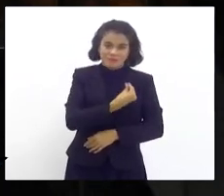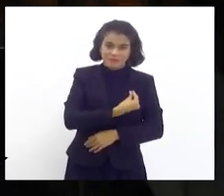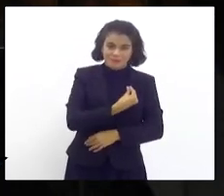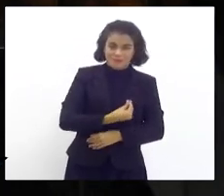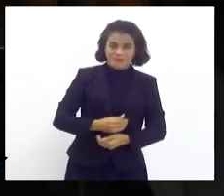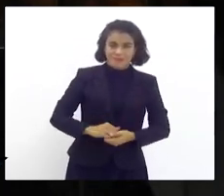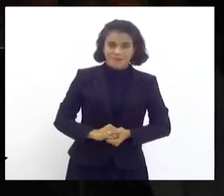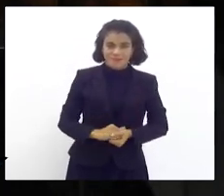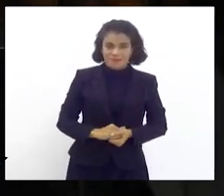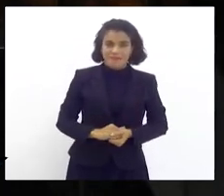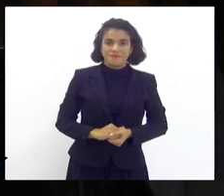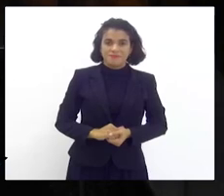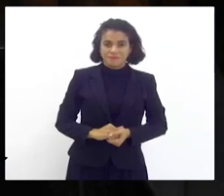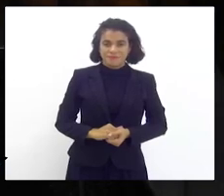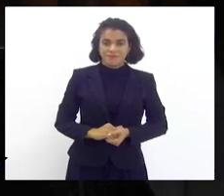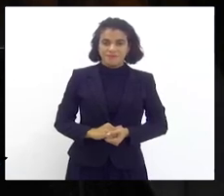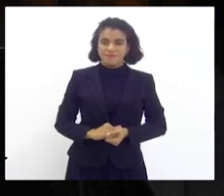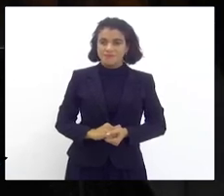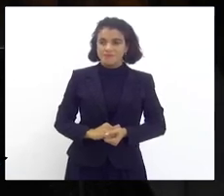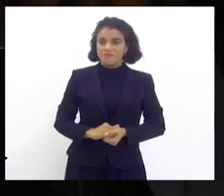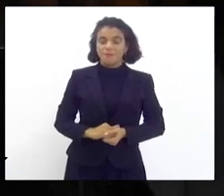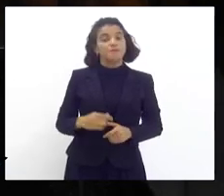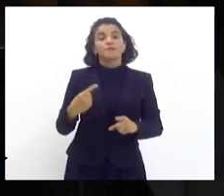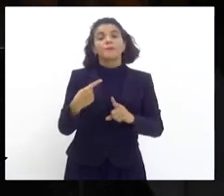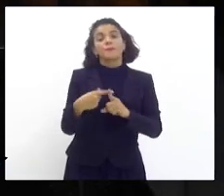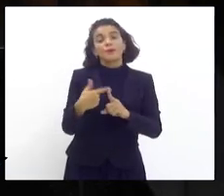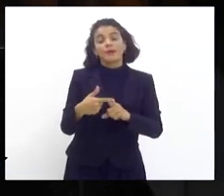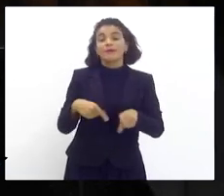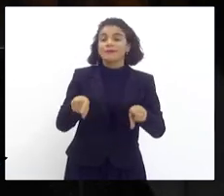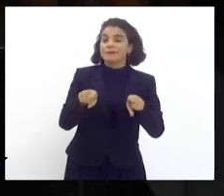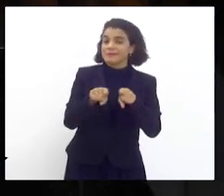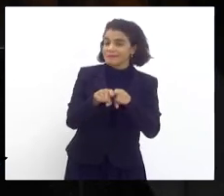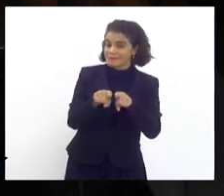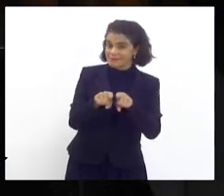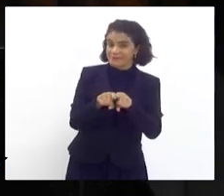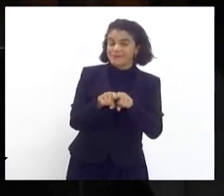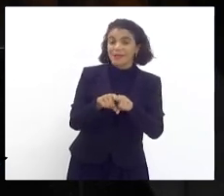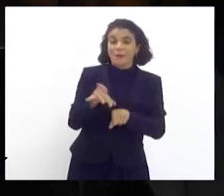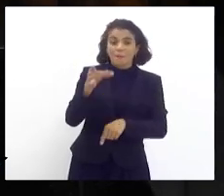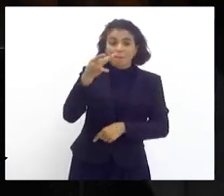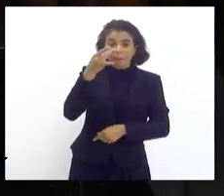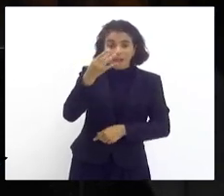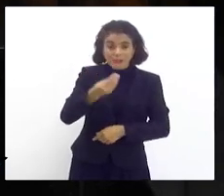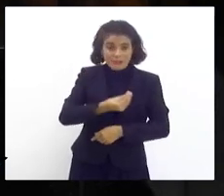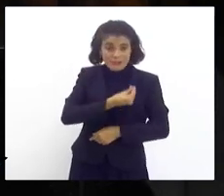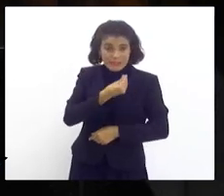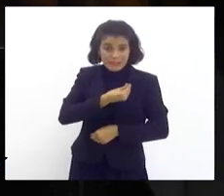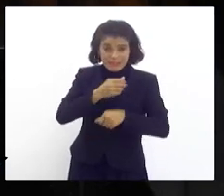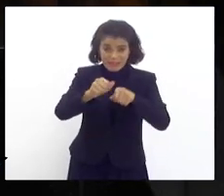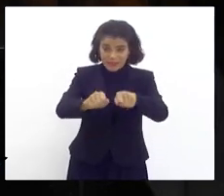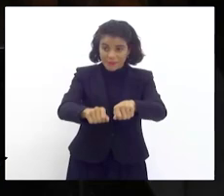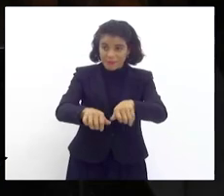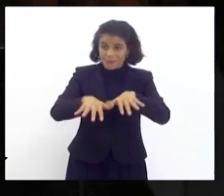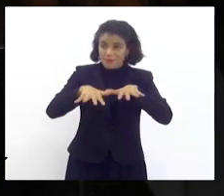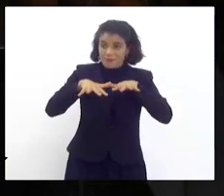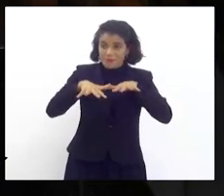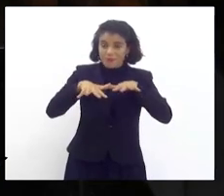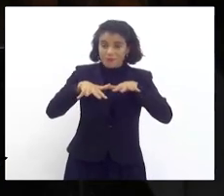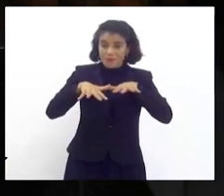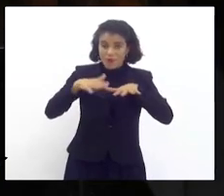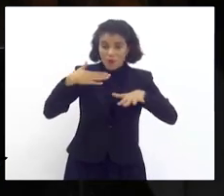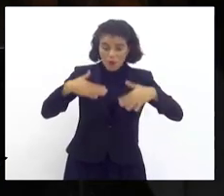presencial. Porque também, sendo toda a presença em plenário de corpo